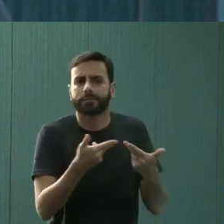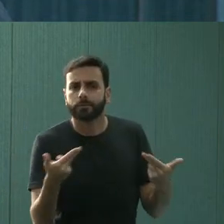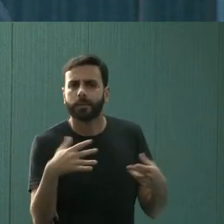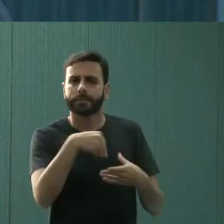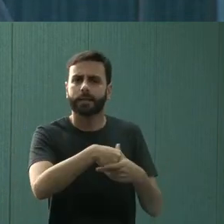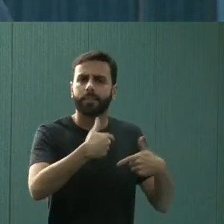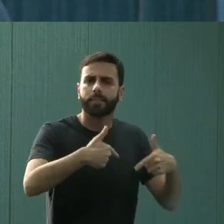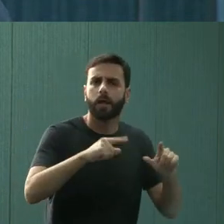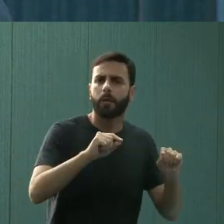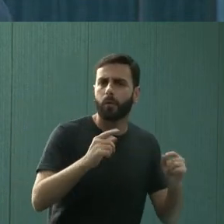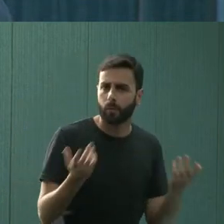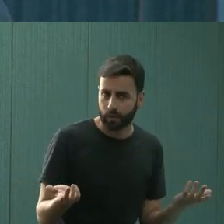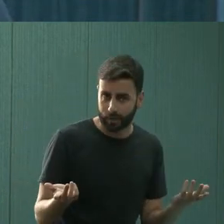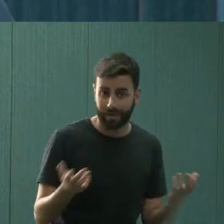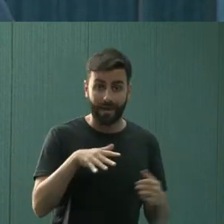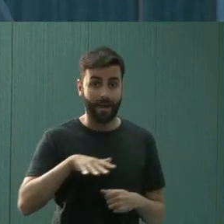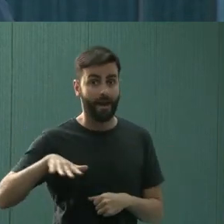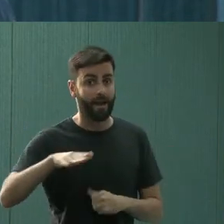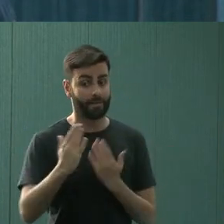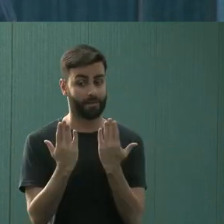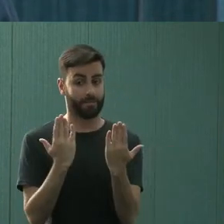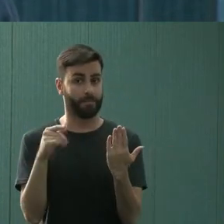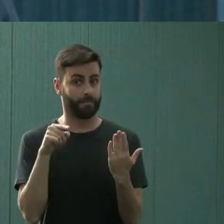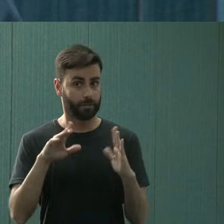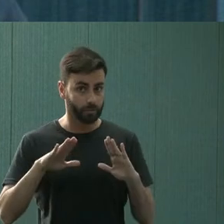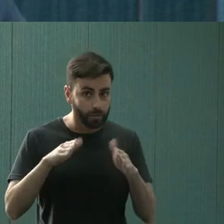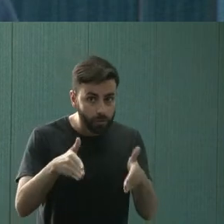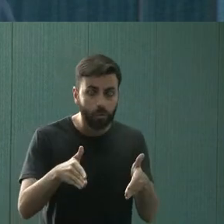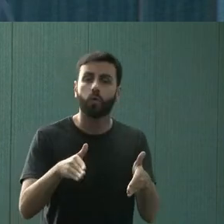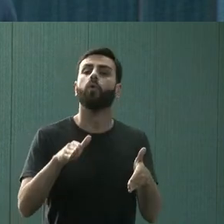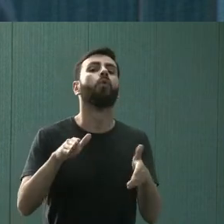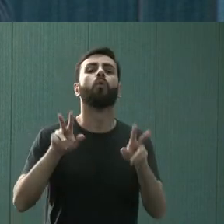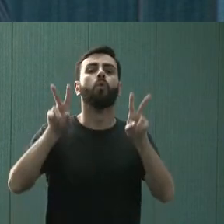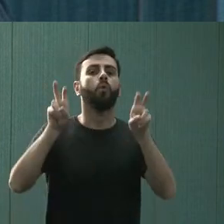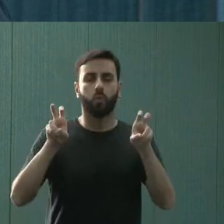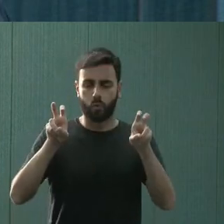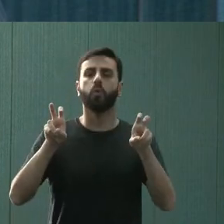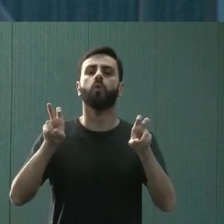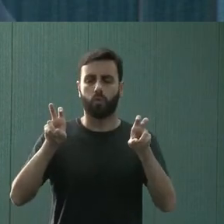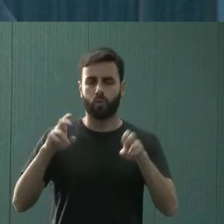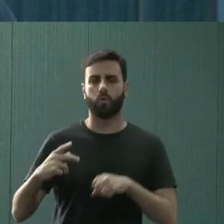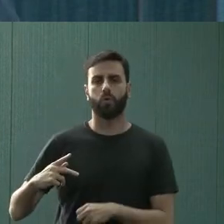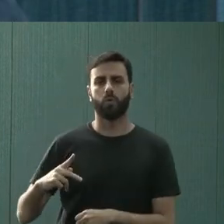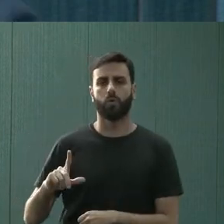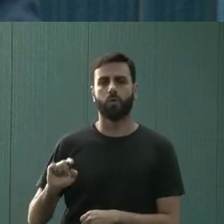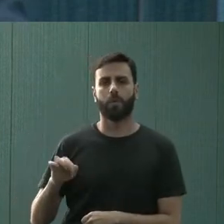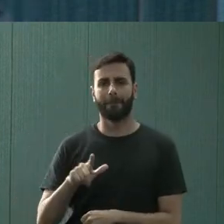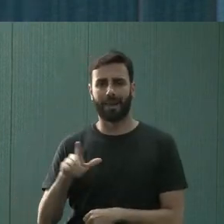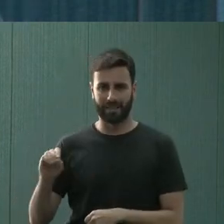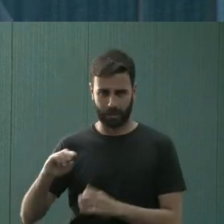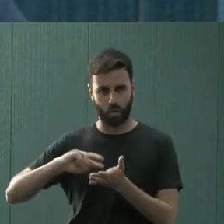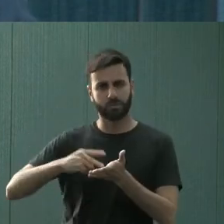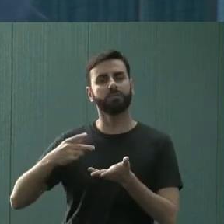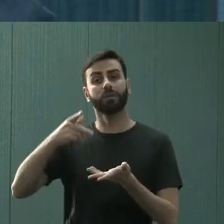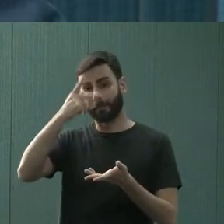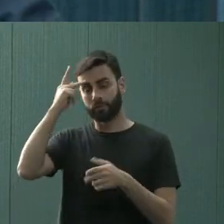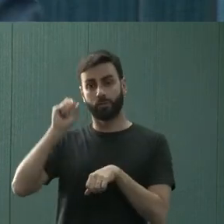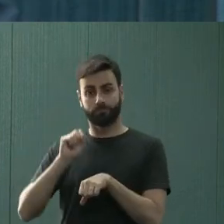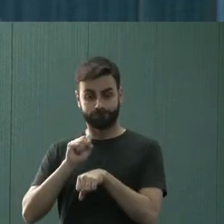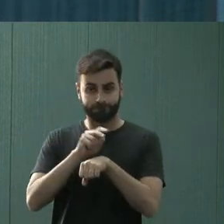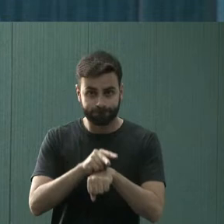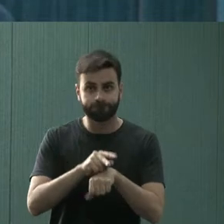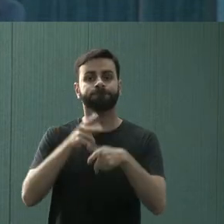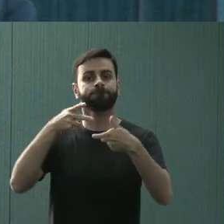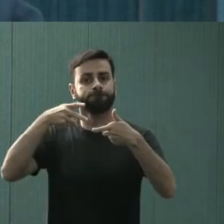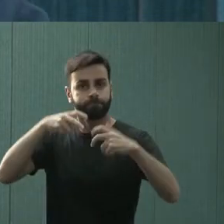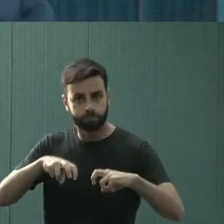O setor, no caso da psicologia, a porta de entrada se chama plantão psicológico, que é um espaço de intervenção e, ao